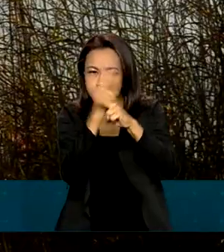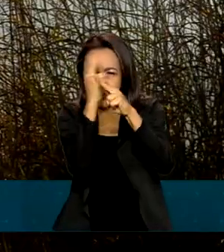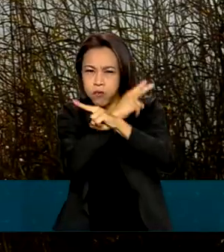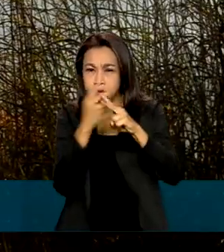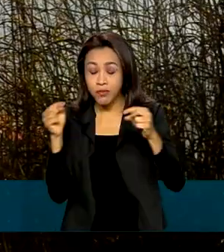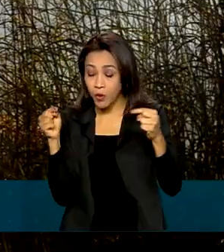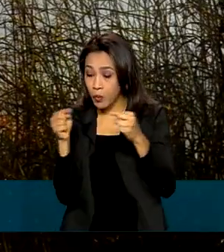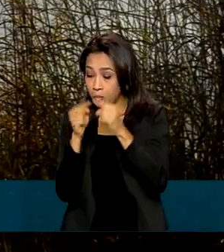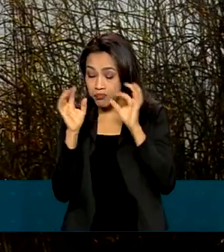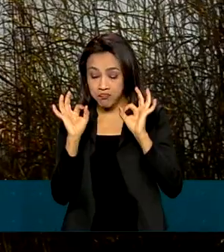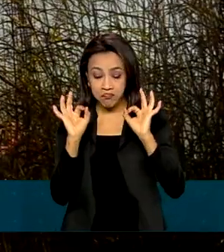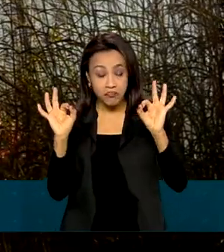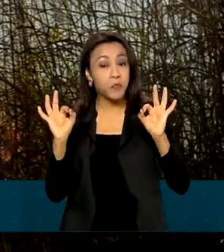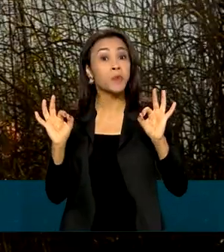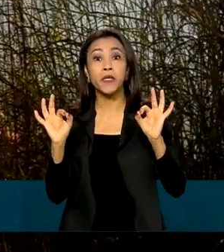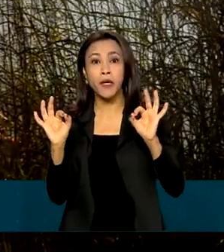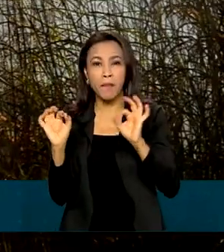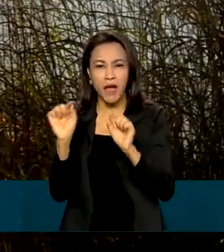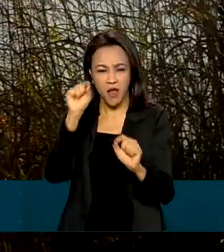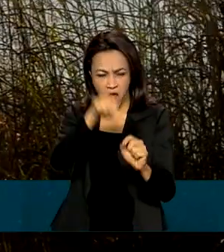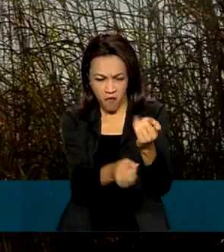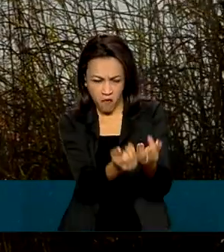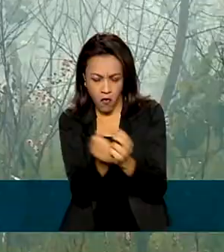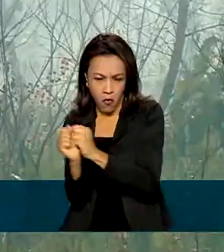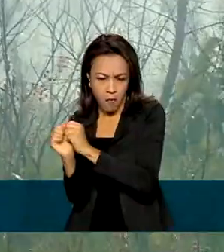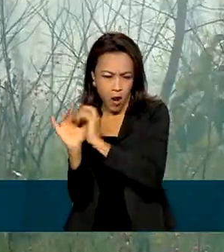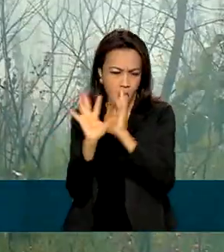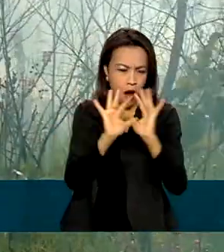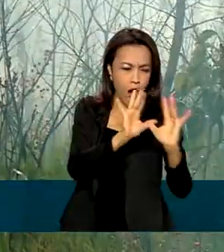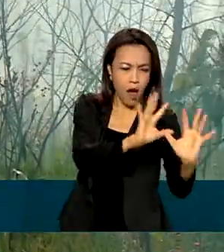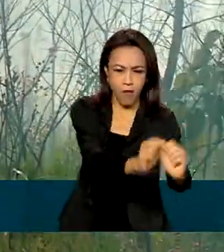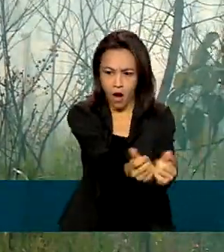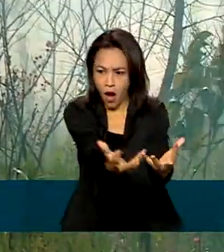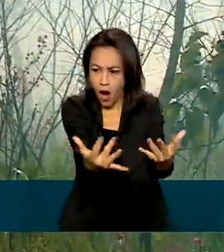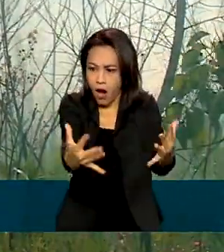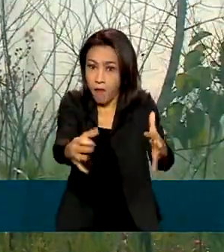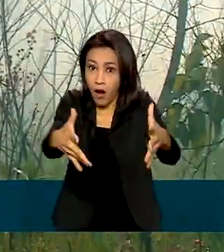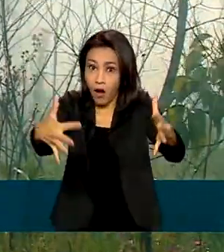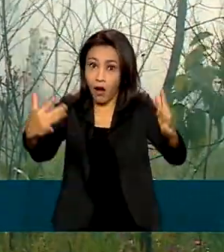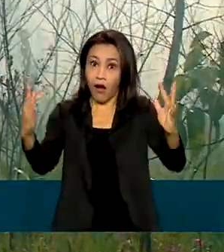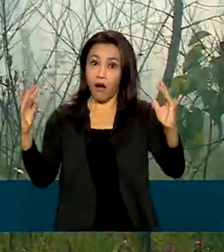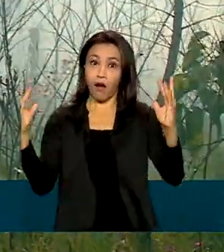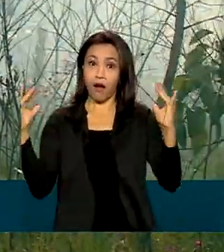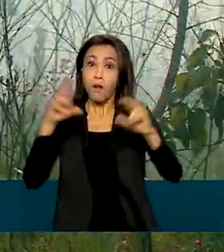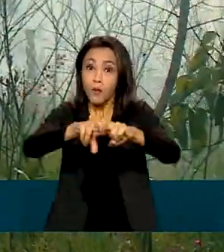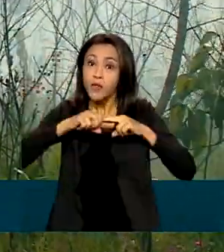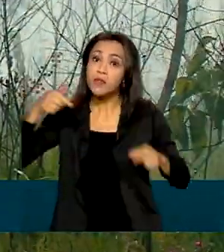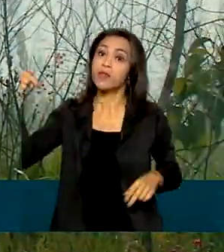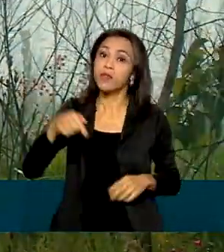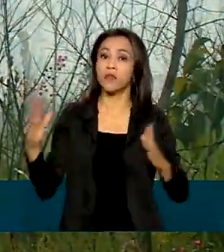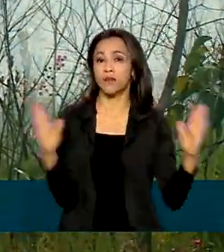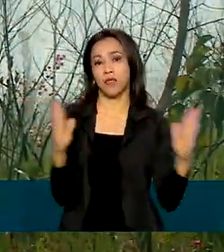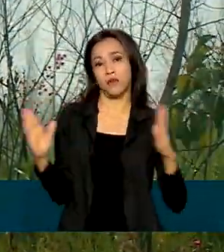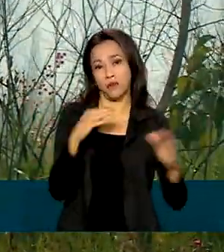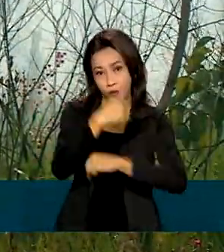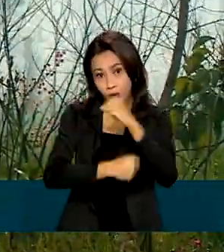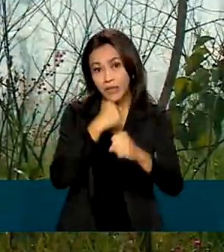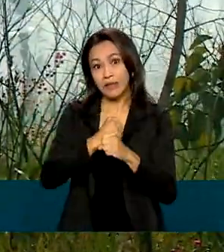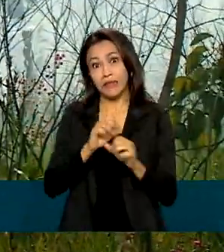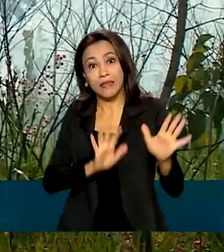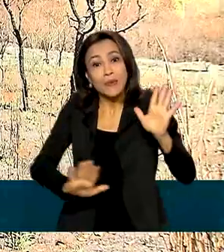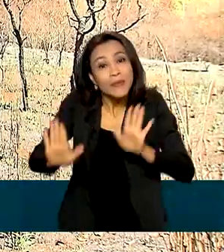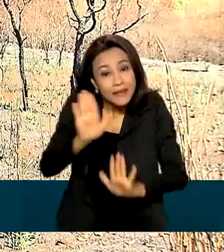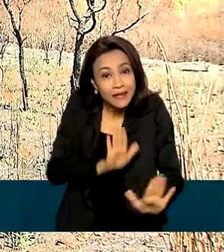Combinação perfeita para a propagação das queimadas. Por isso, nesta época do ano, é preciso intensificar os